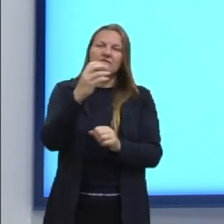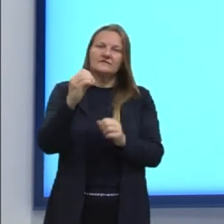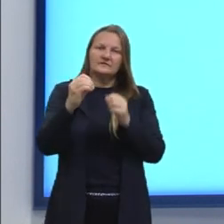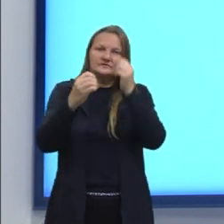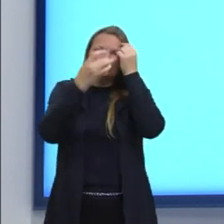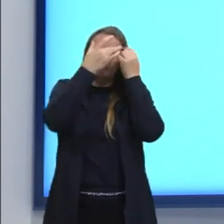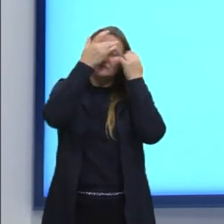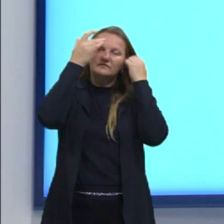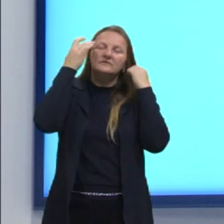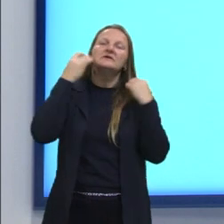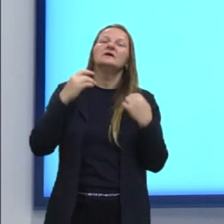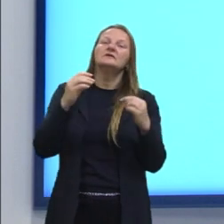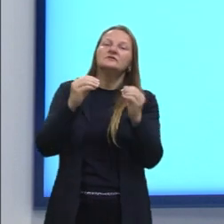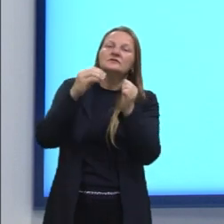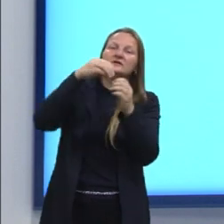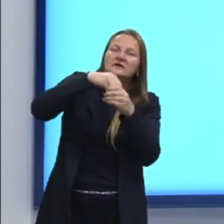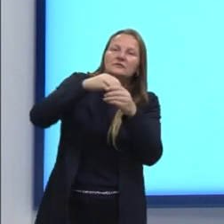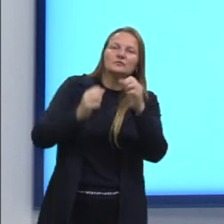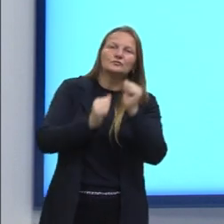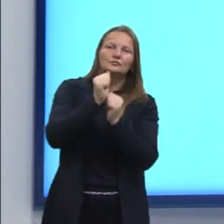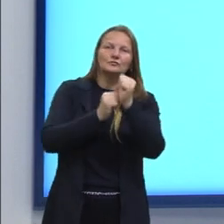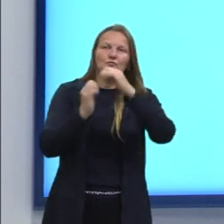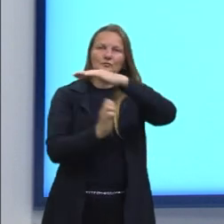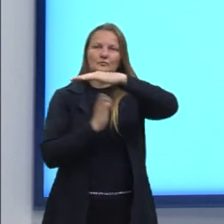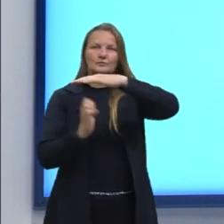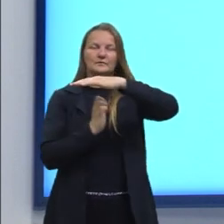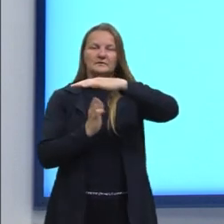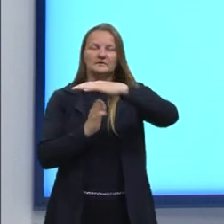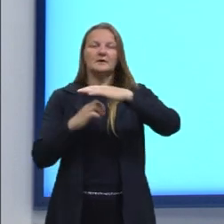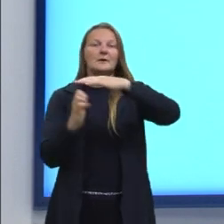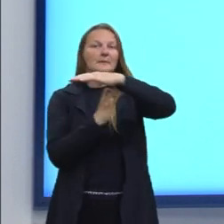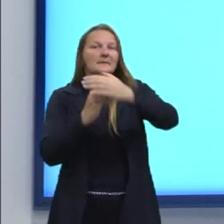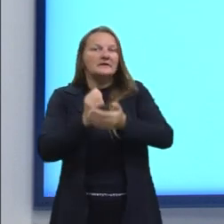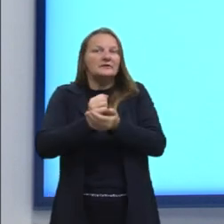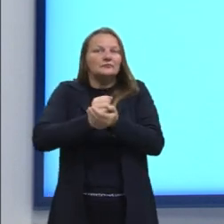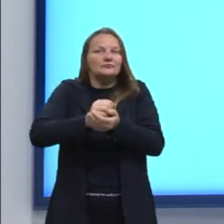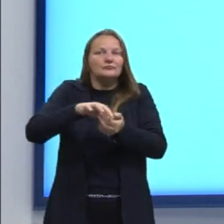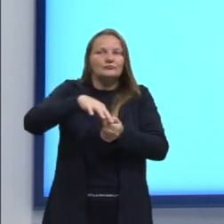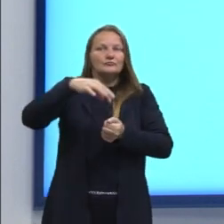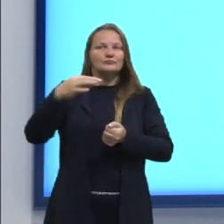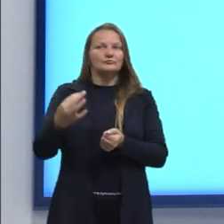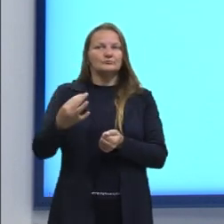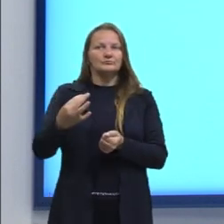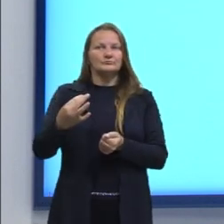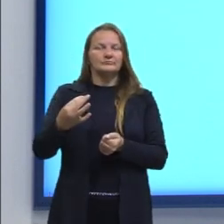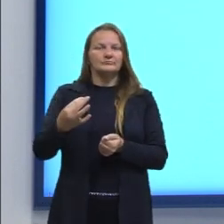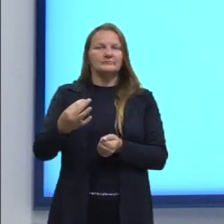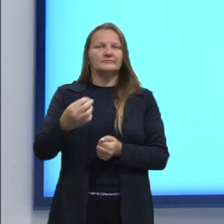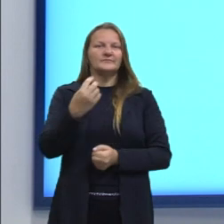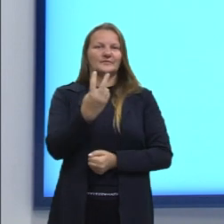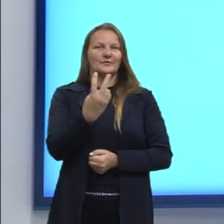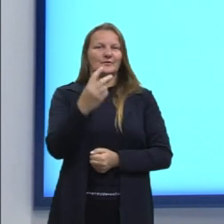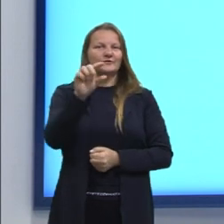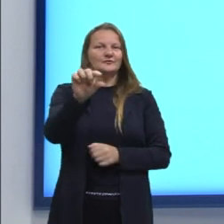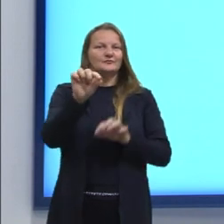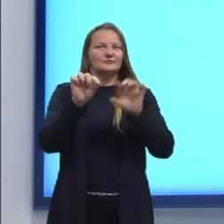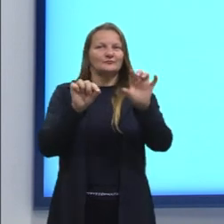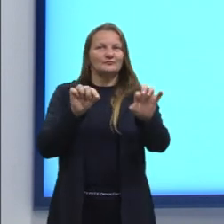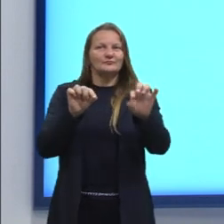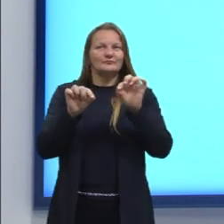funcionários da empresa, e a empresa vai sortear, então, entre eles, dois escolhidos